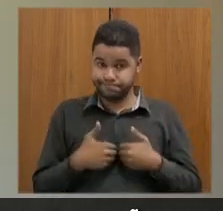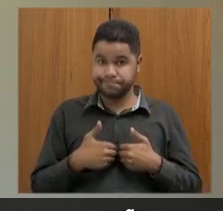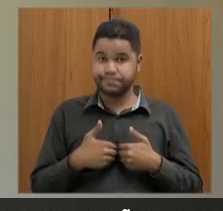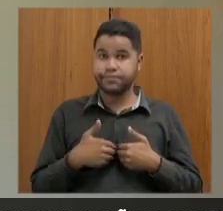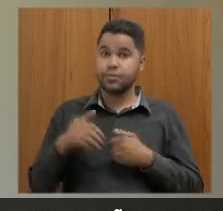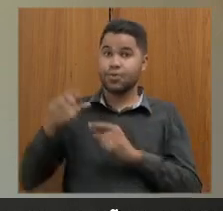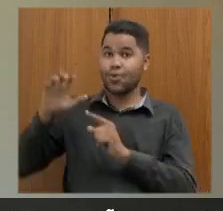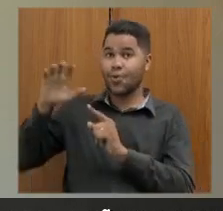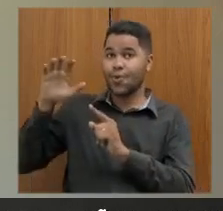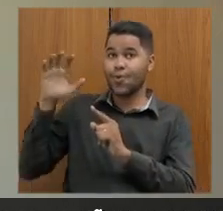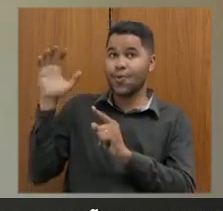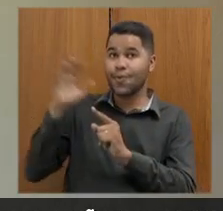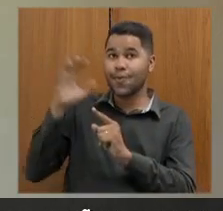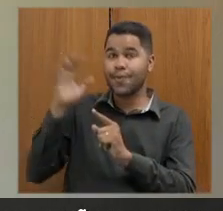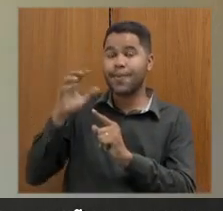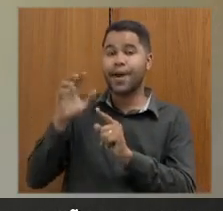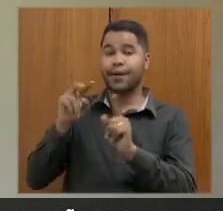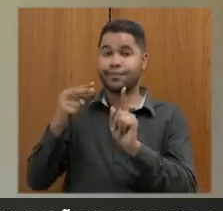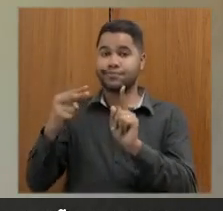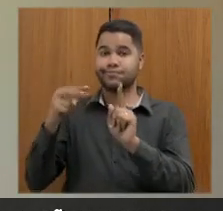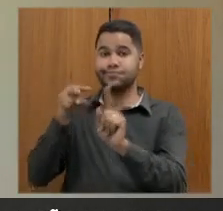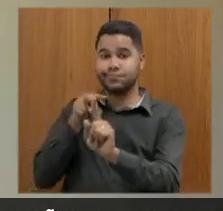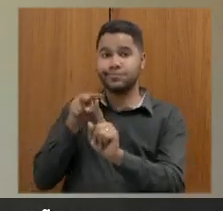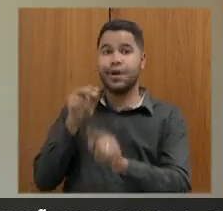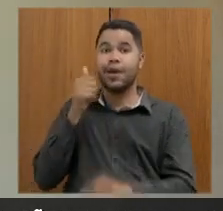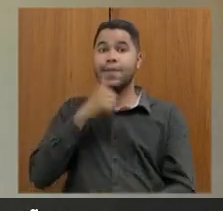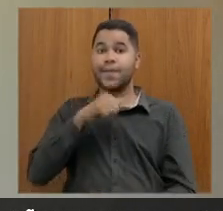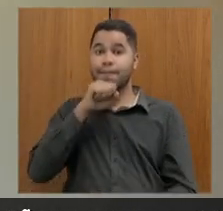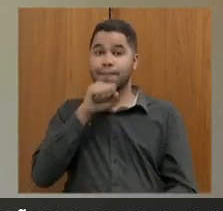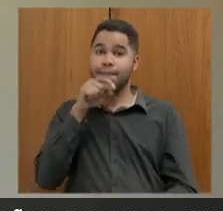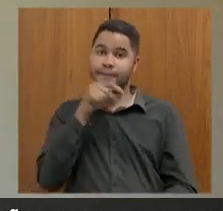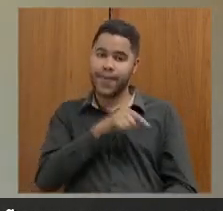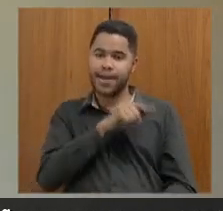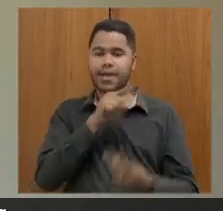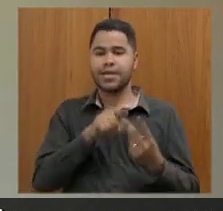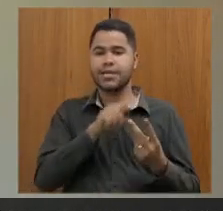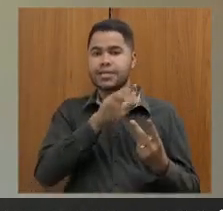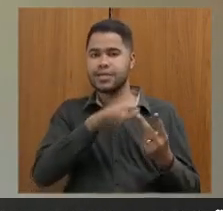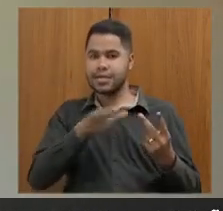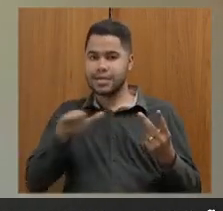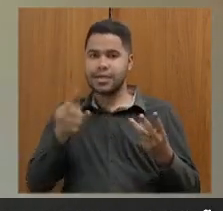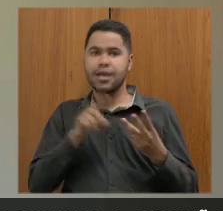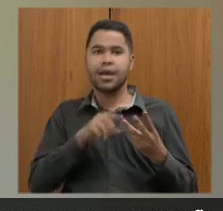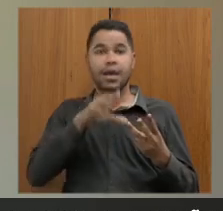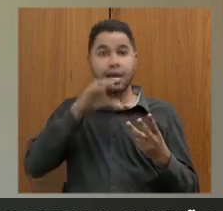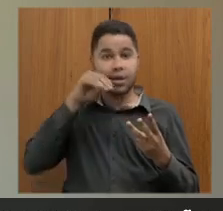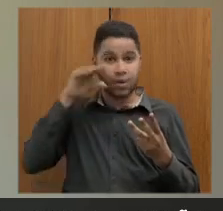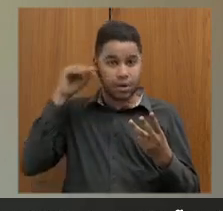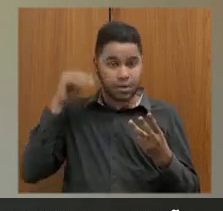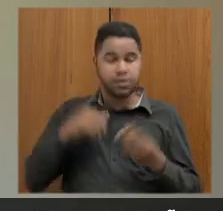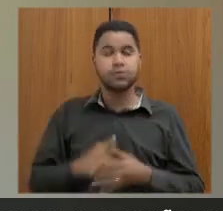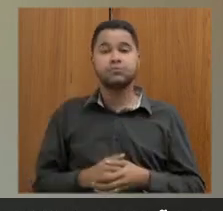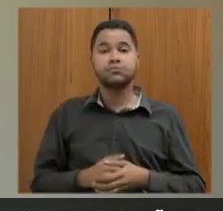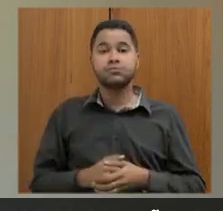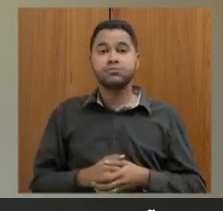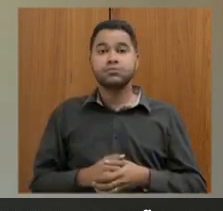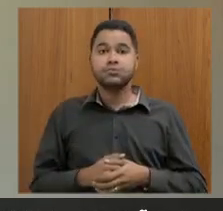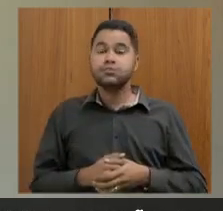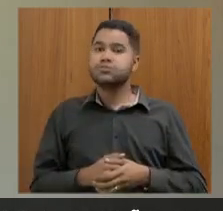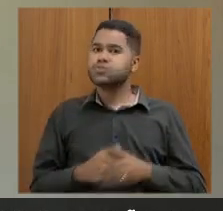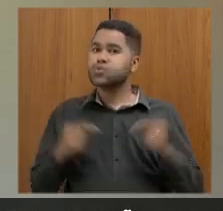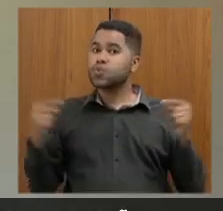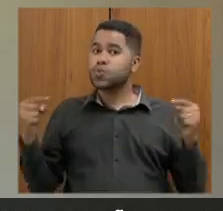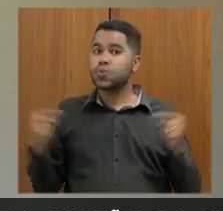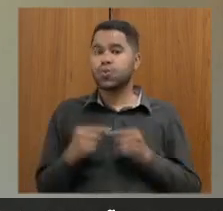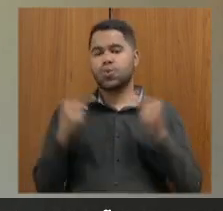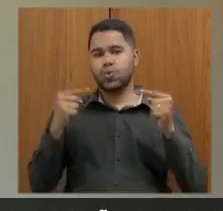os impactos na perspectiva das mães, das crianças e dos adolescentes e que tem tudo a